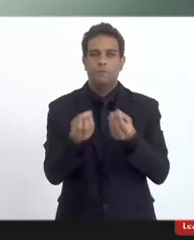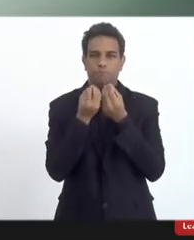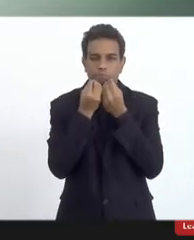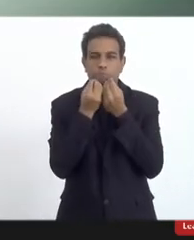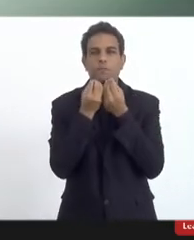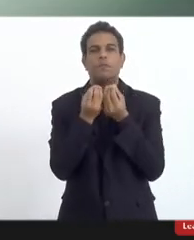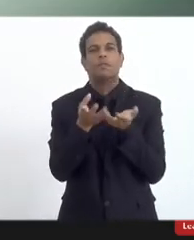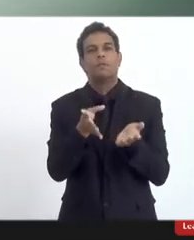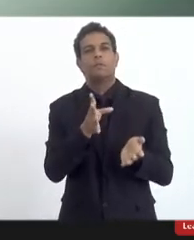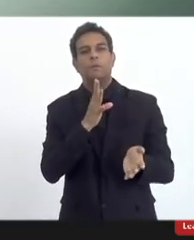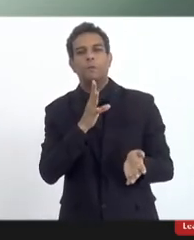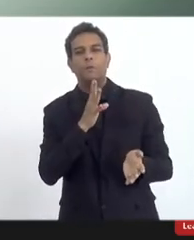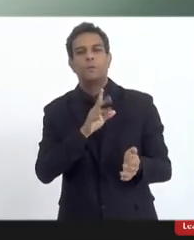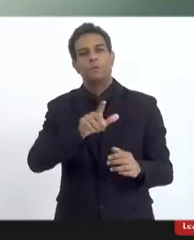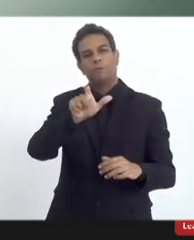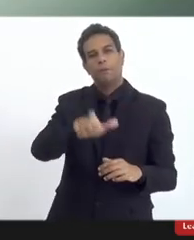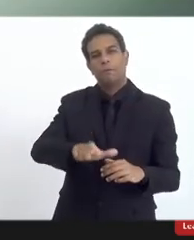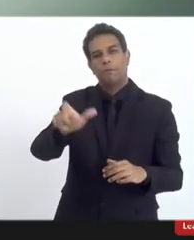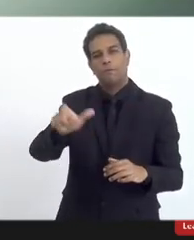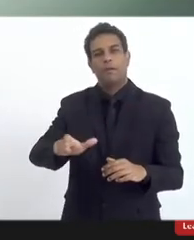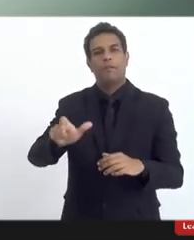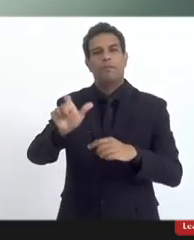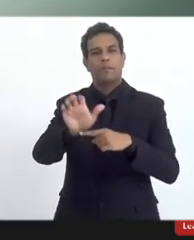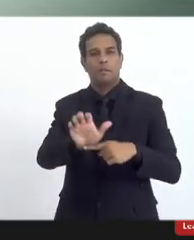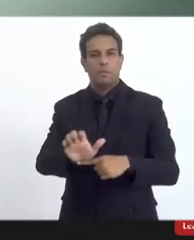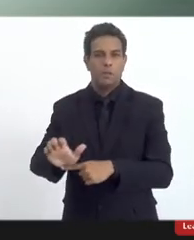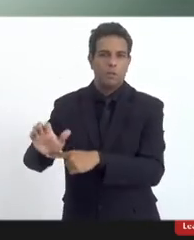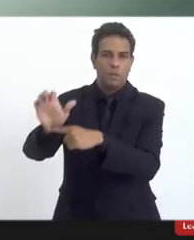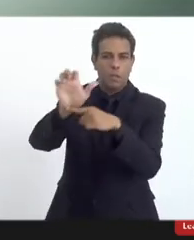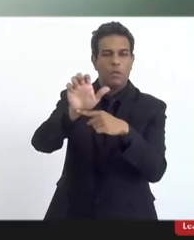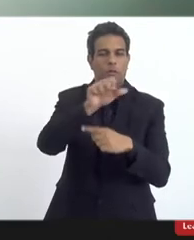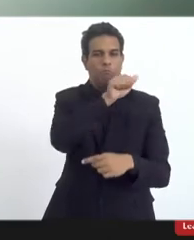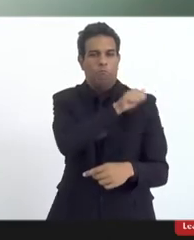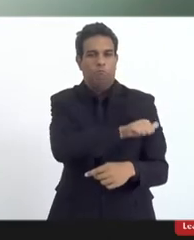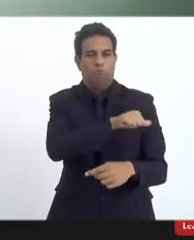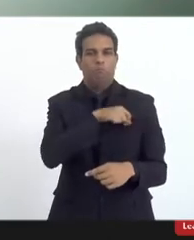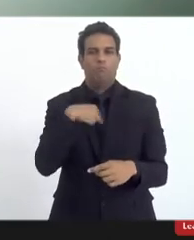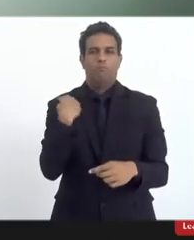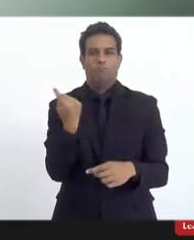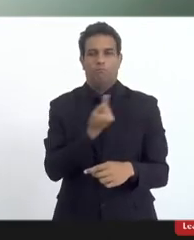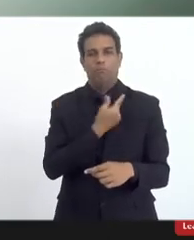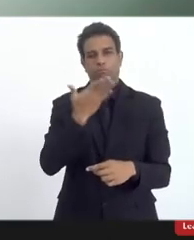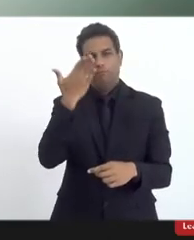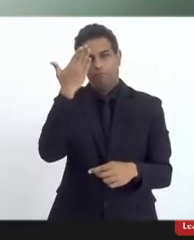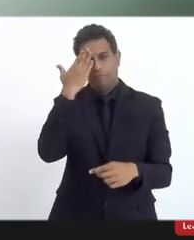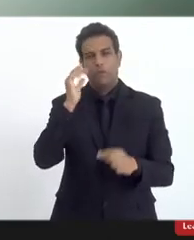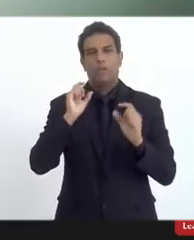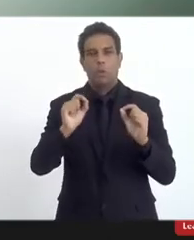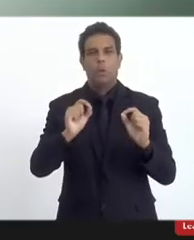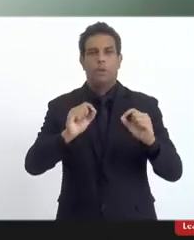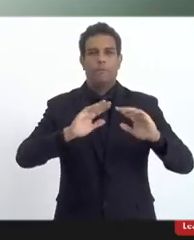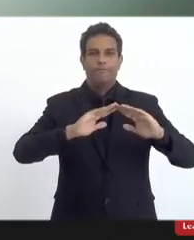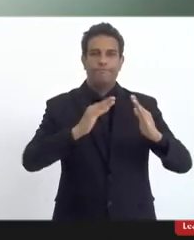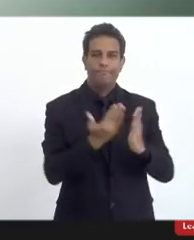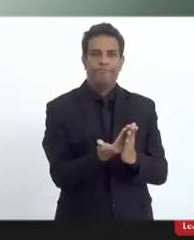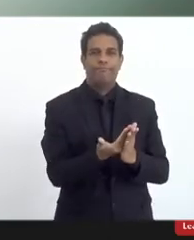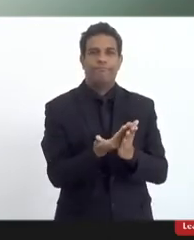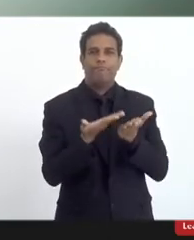ouvir pessoas de todo o Estado do Rio de Janeiro, a gente sabe do papel da escola